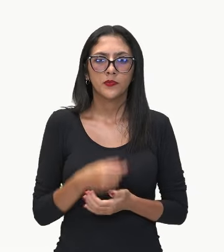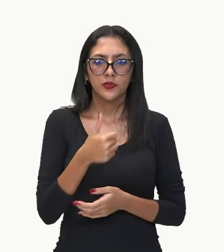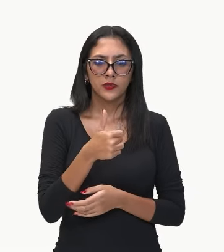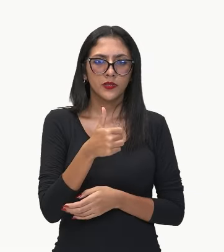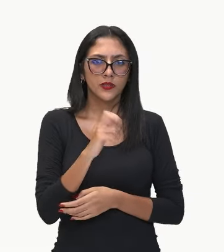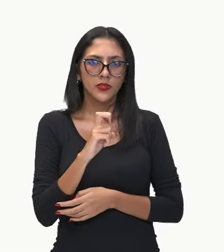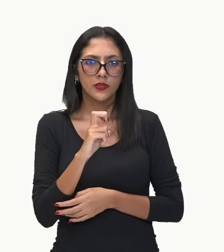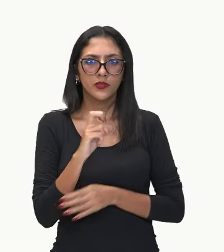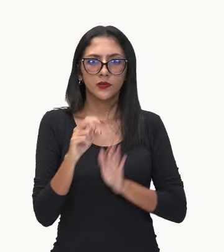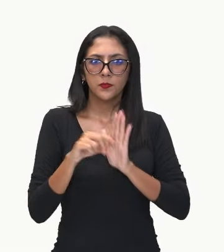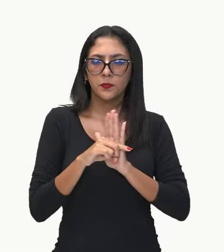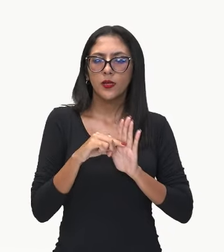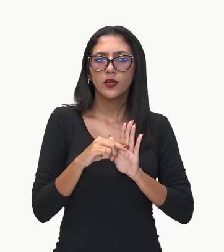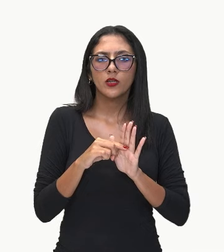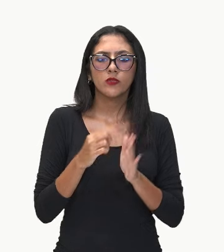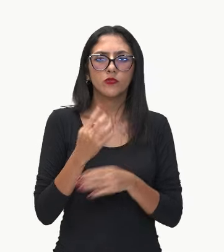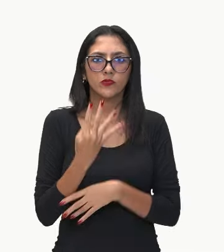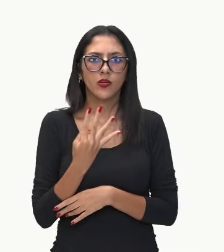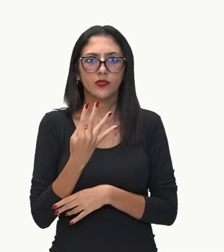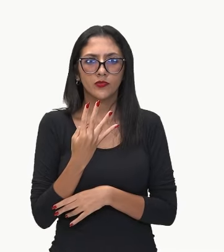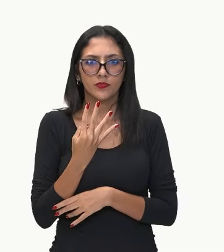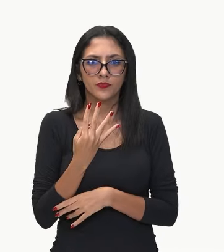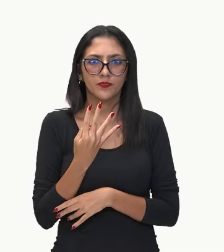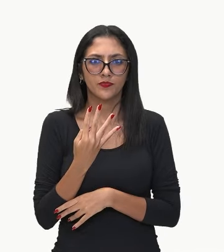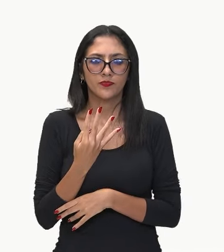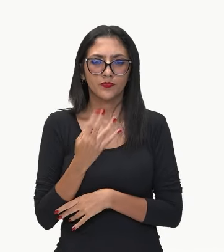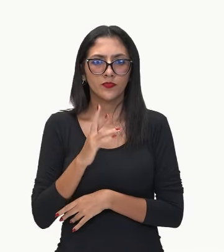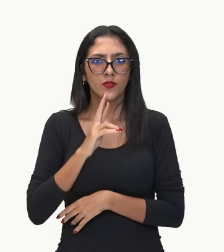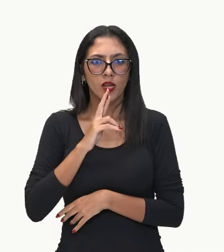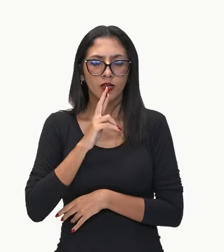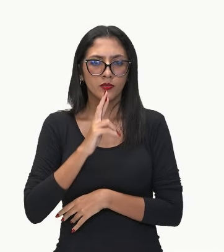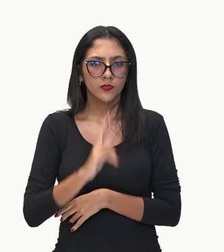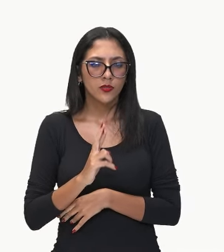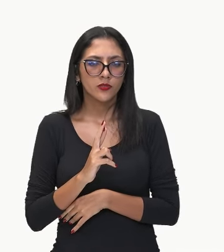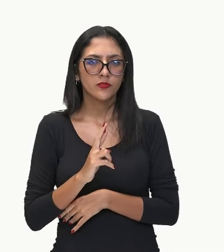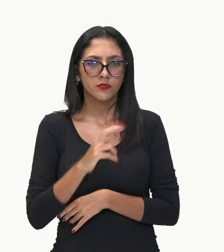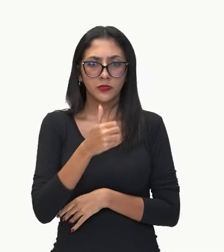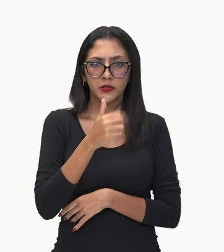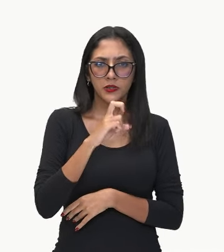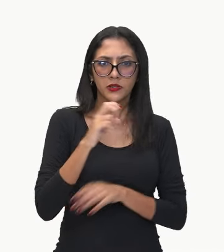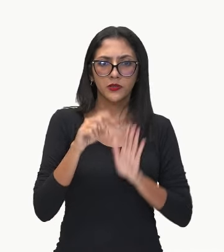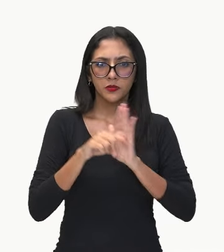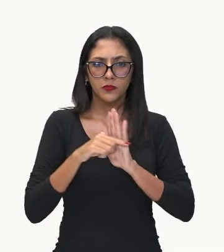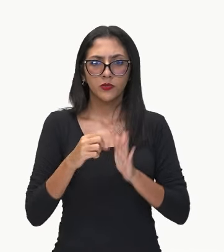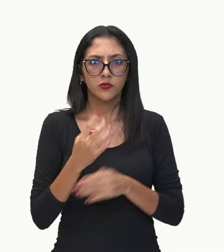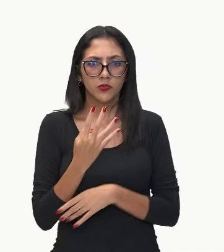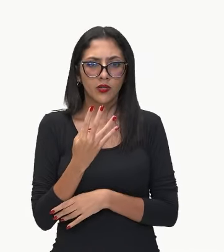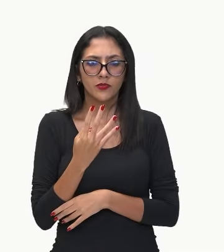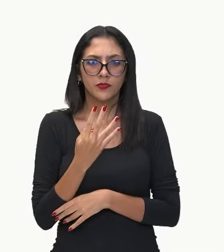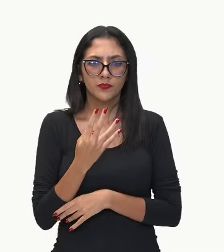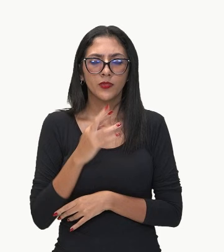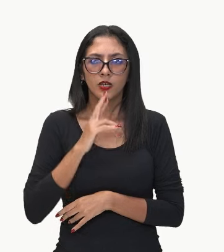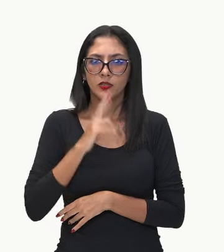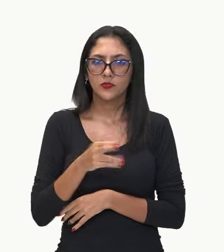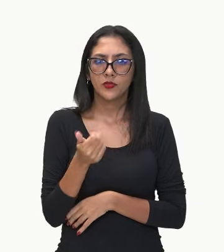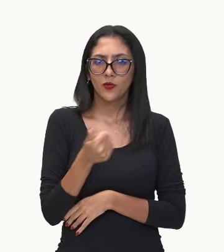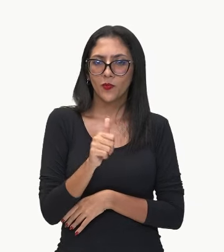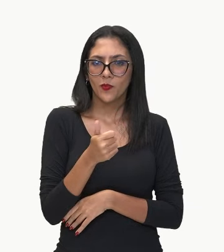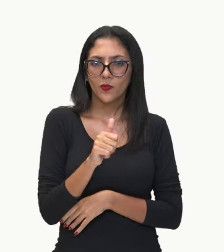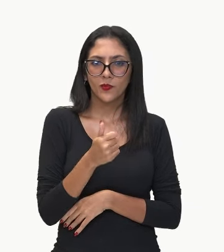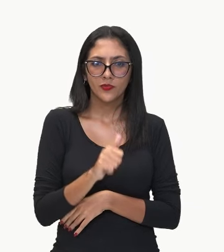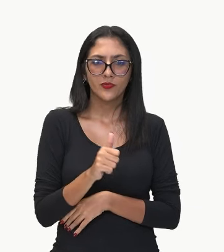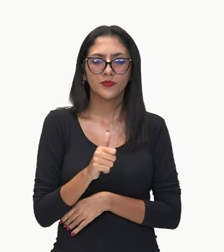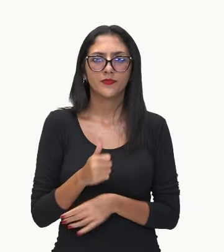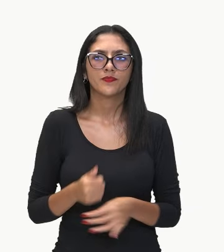Tranquilo? Que vai ser quem? 15 menos 4? Exatamente. Aqui está.